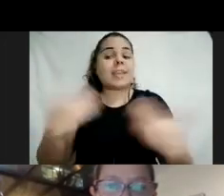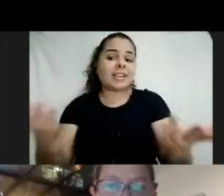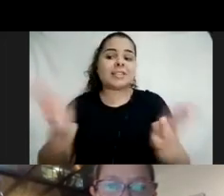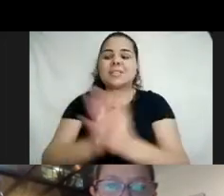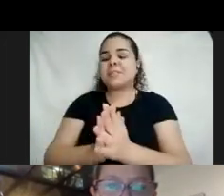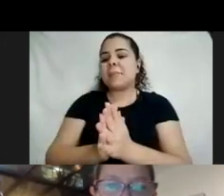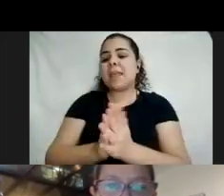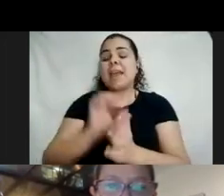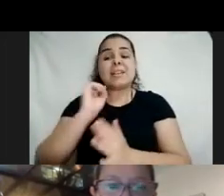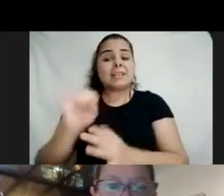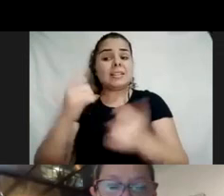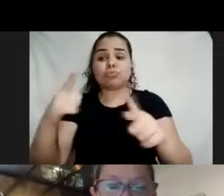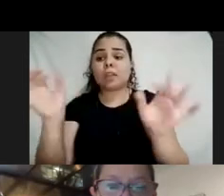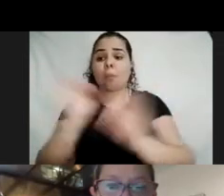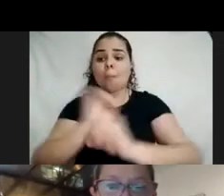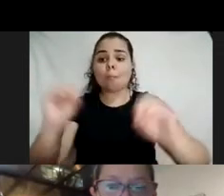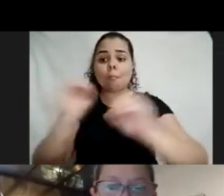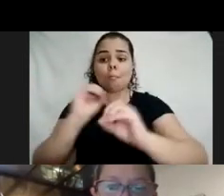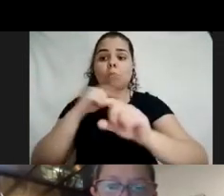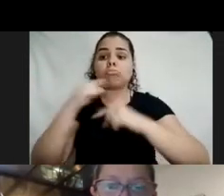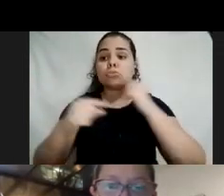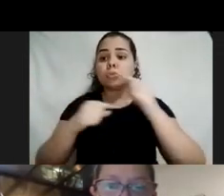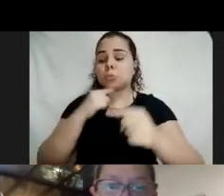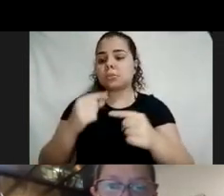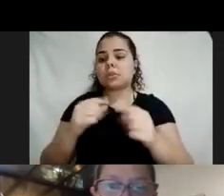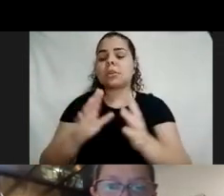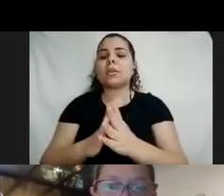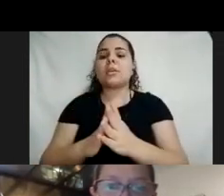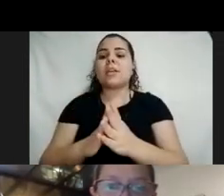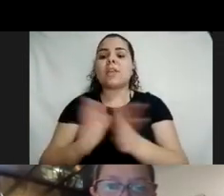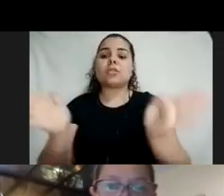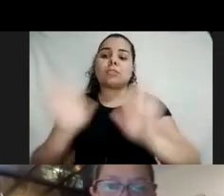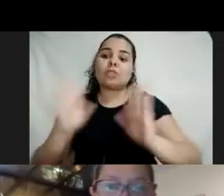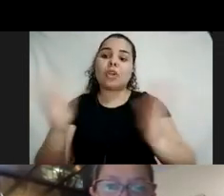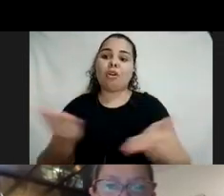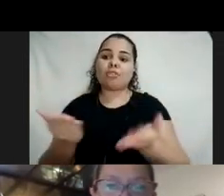tivermos mais nenhuma questão a gente se despede por hoje.